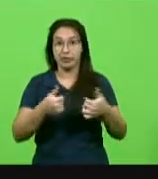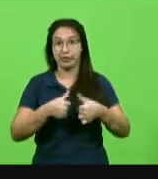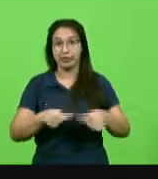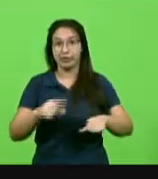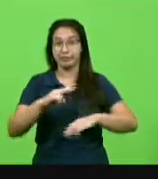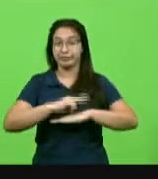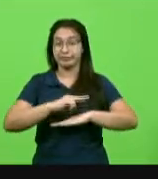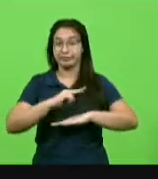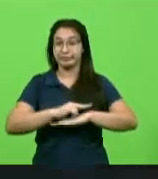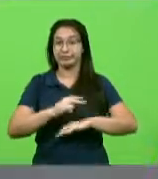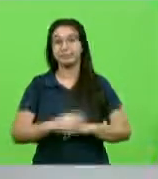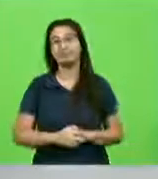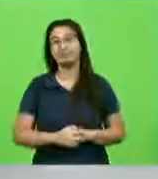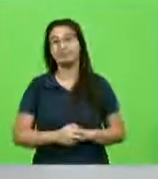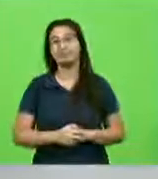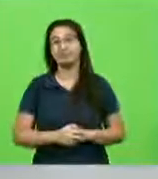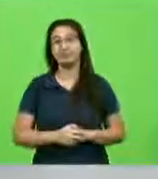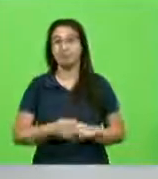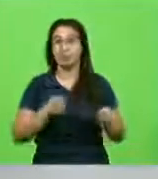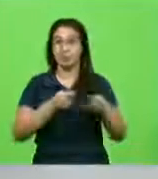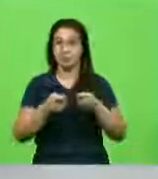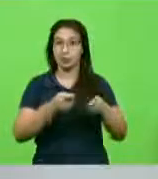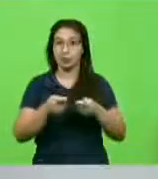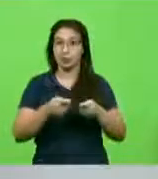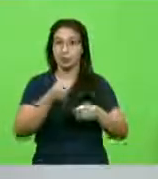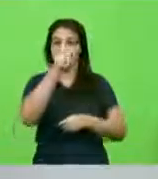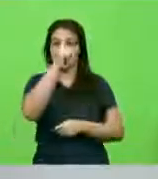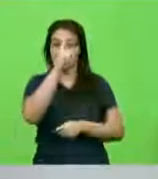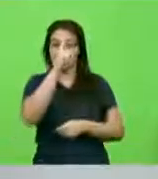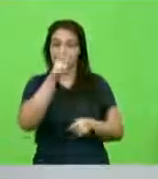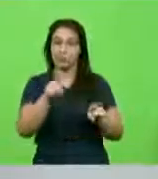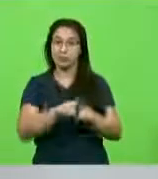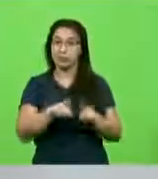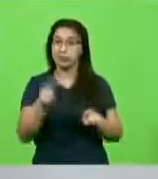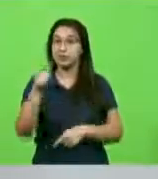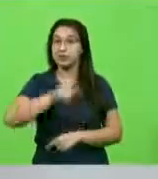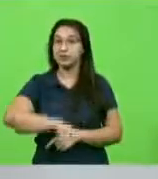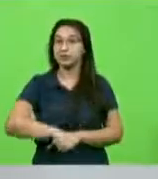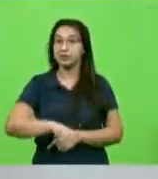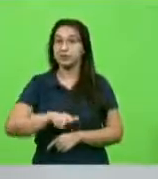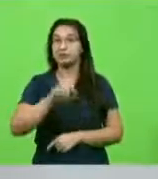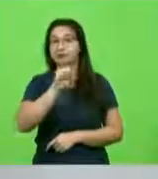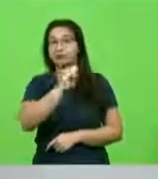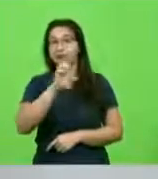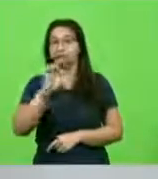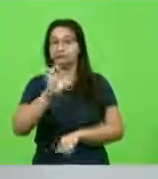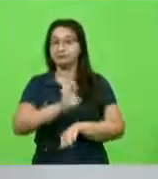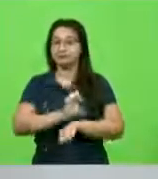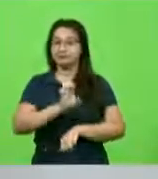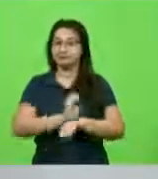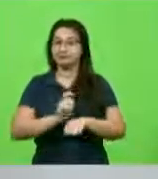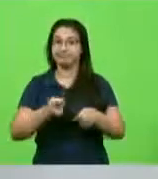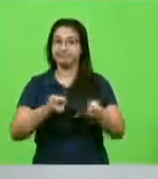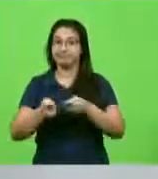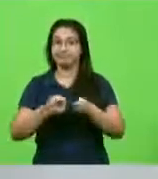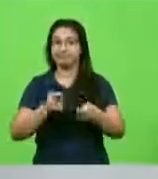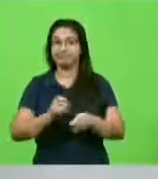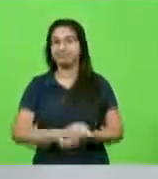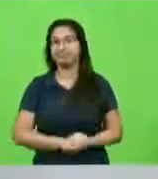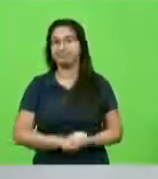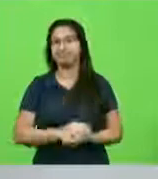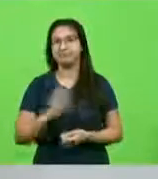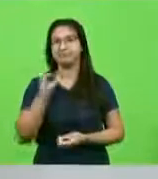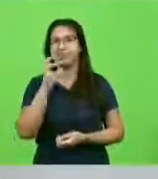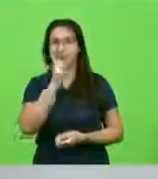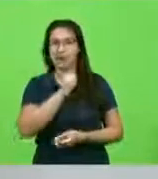economia para o hospital e economia para o Estado de Santa Catarina. Além de fazer uma rotatividade muito